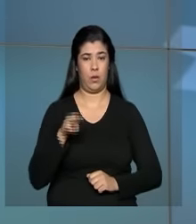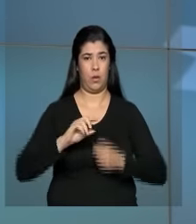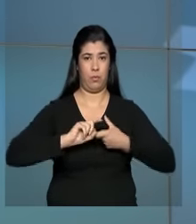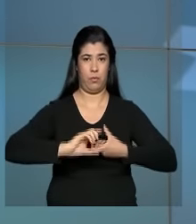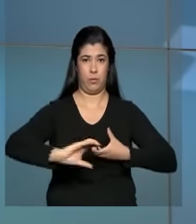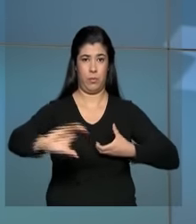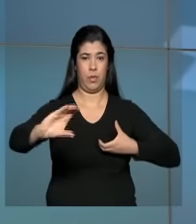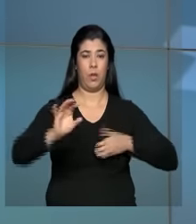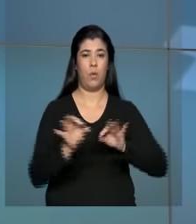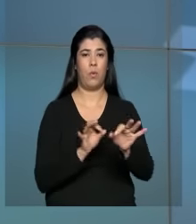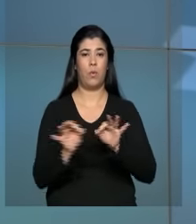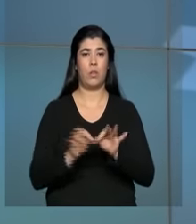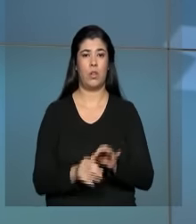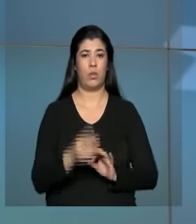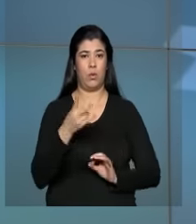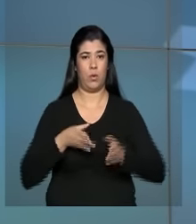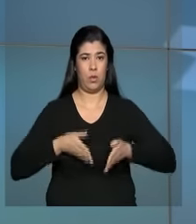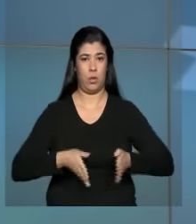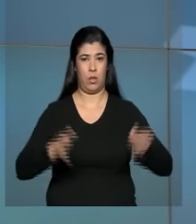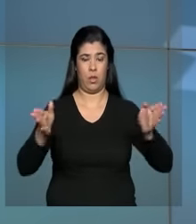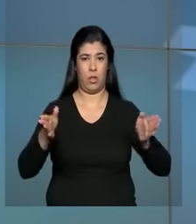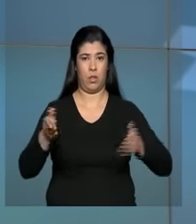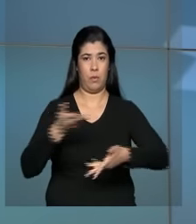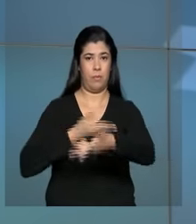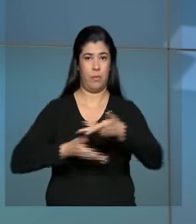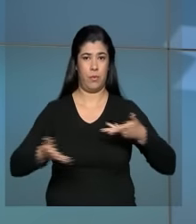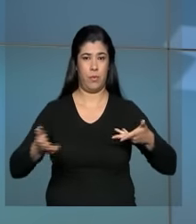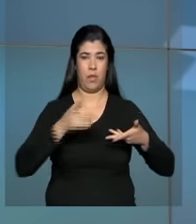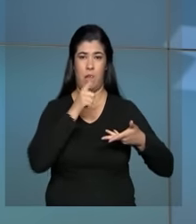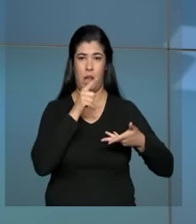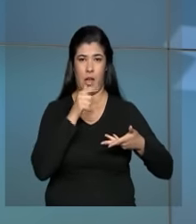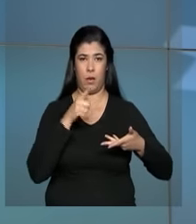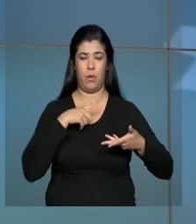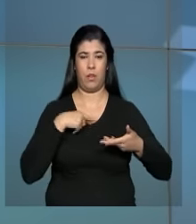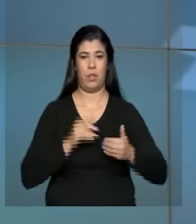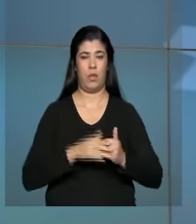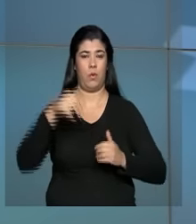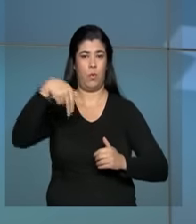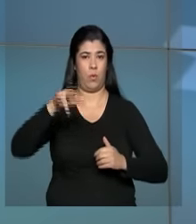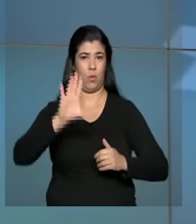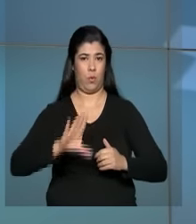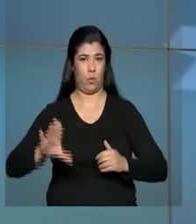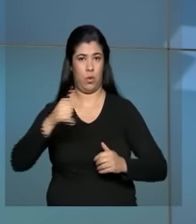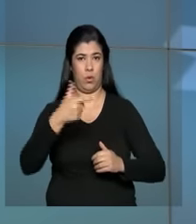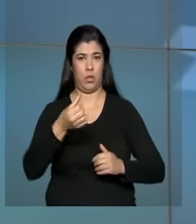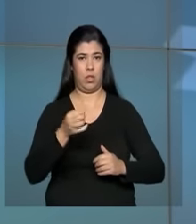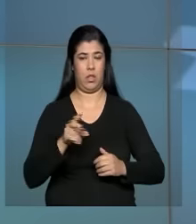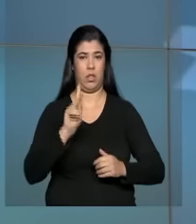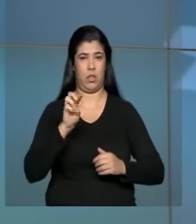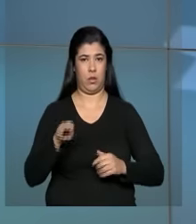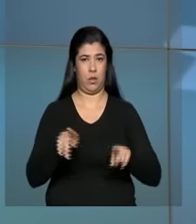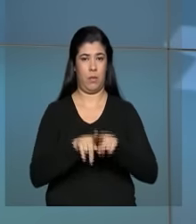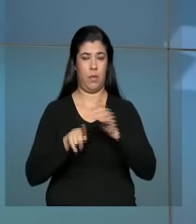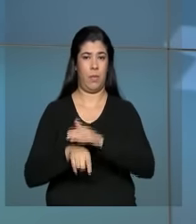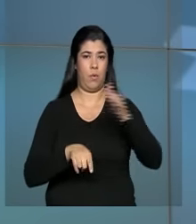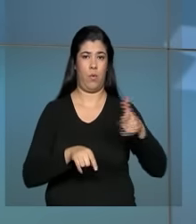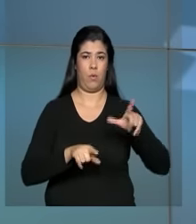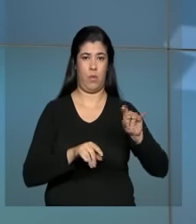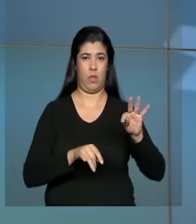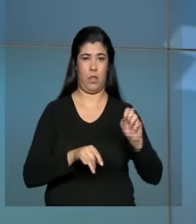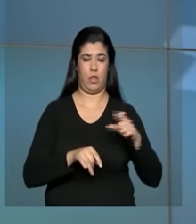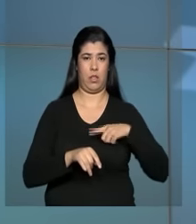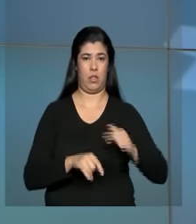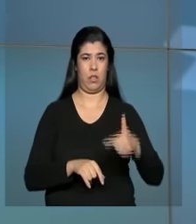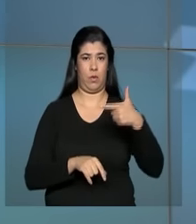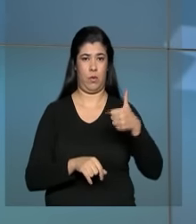extensão organizados em dois eixos de transferência de água, o norte com 260 quilômetros e o leste com